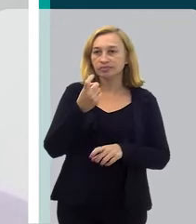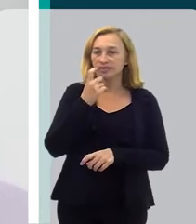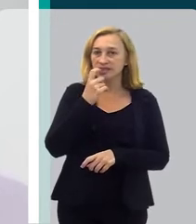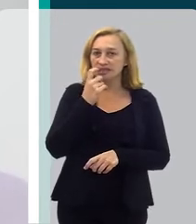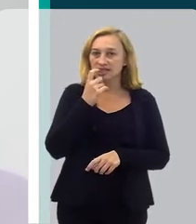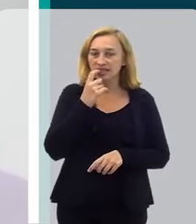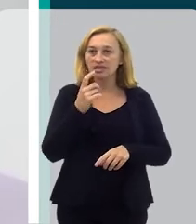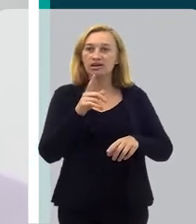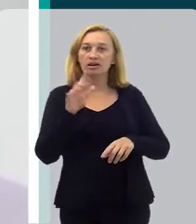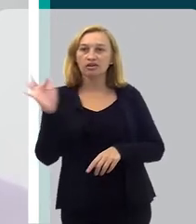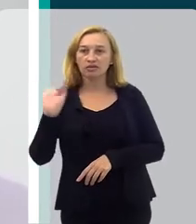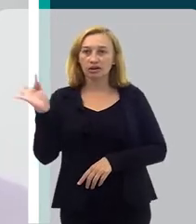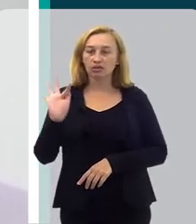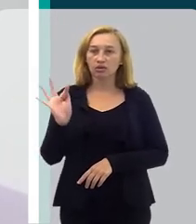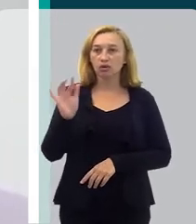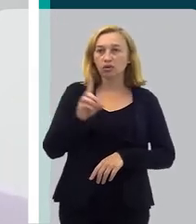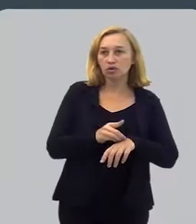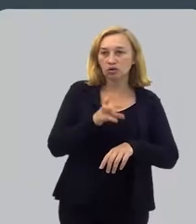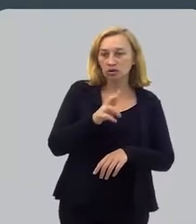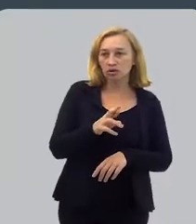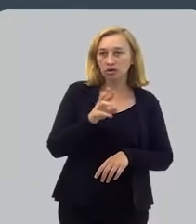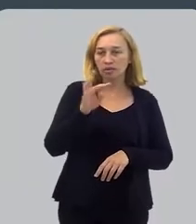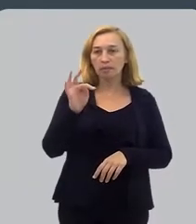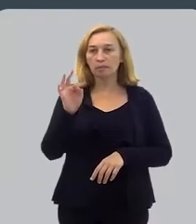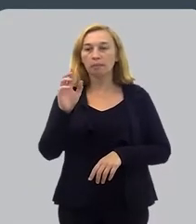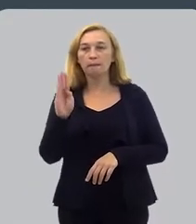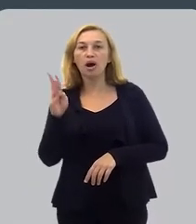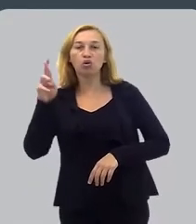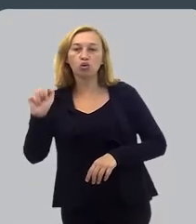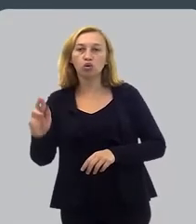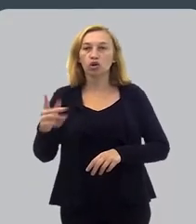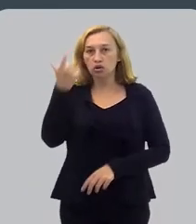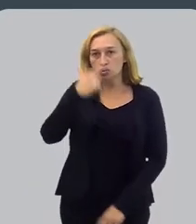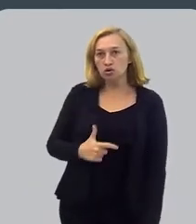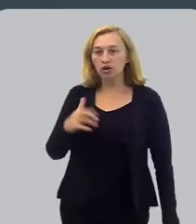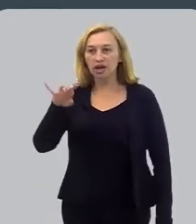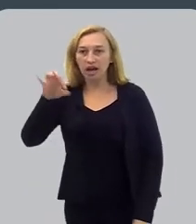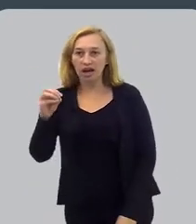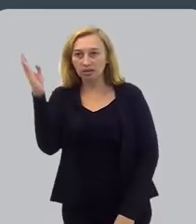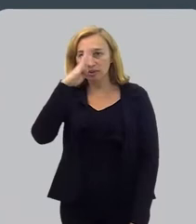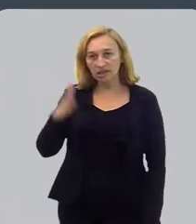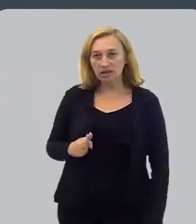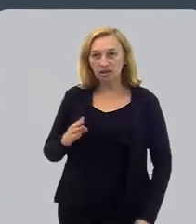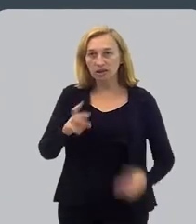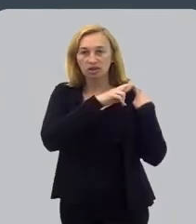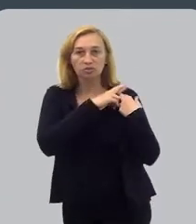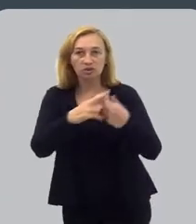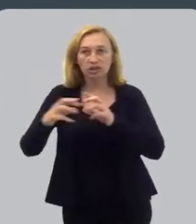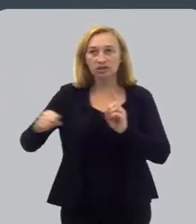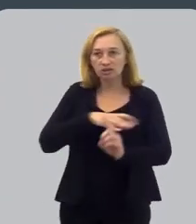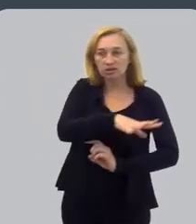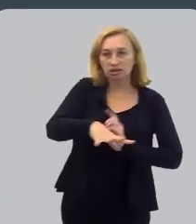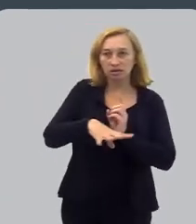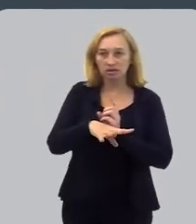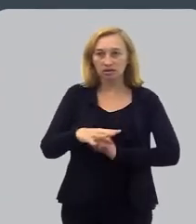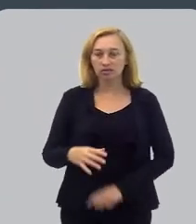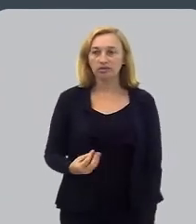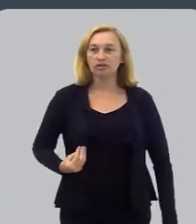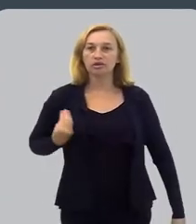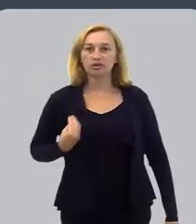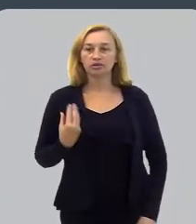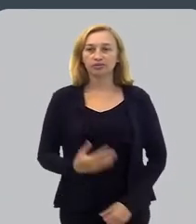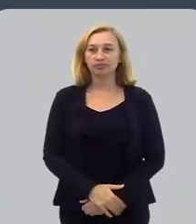dentários pela Faculdade de Odontologia de Bauru, USP. Eu sou Ricardo Brasil, do Responsabilidade Social,